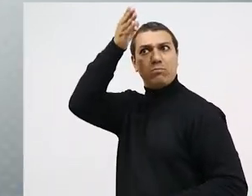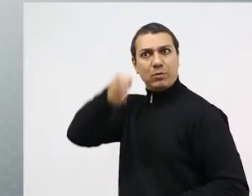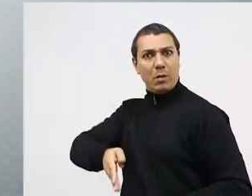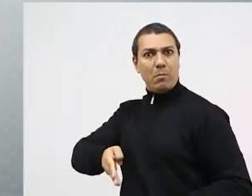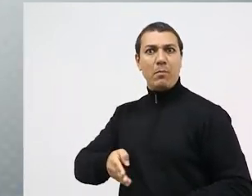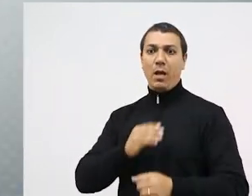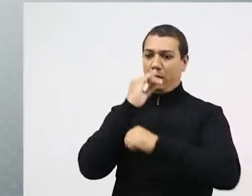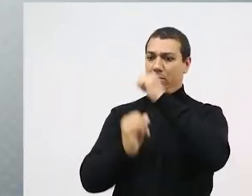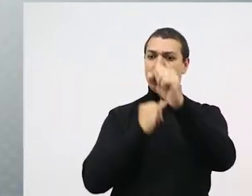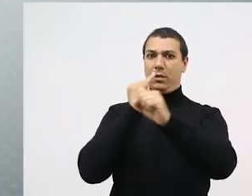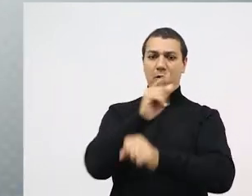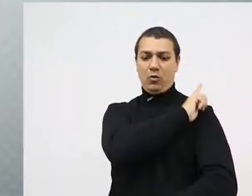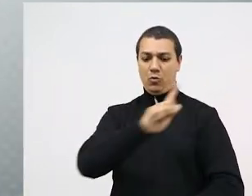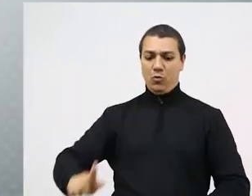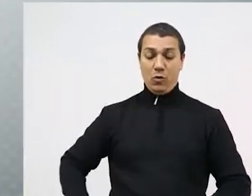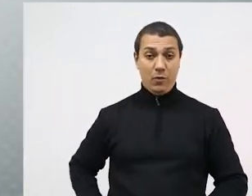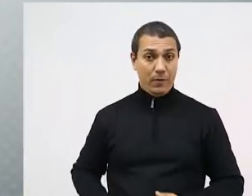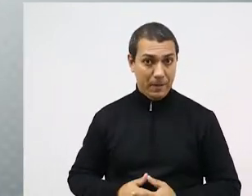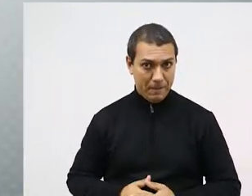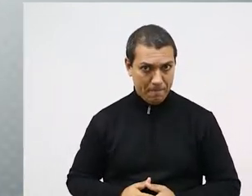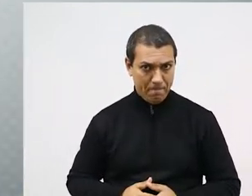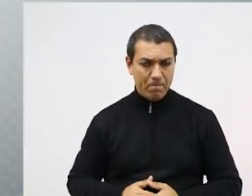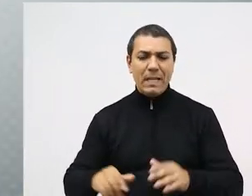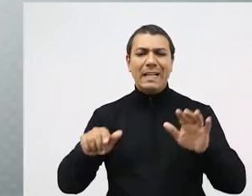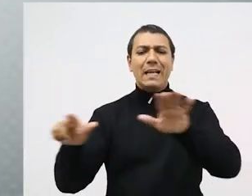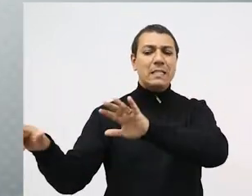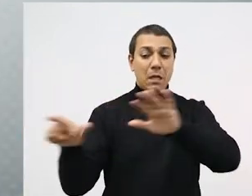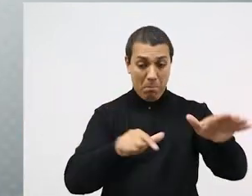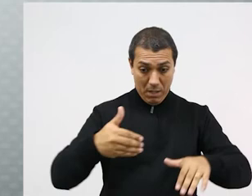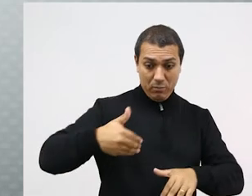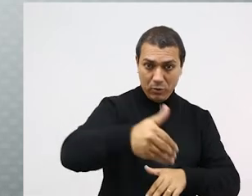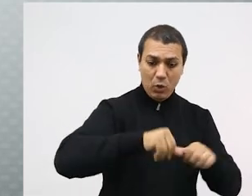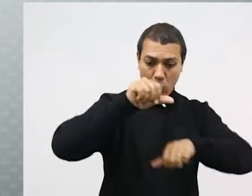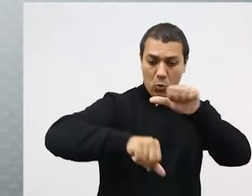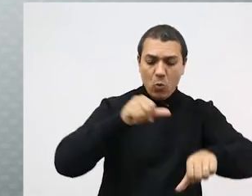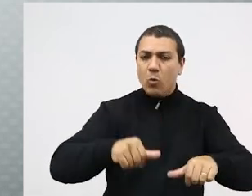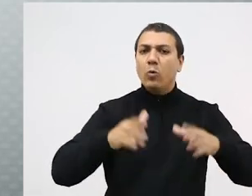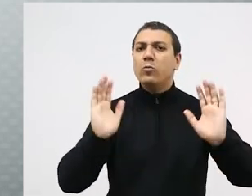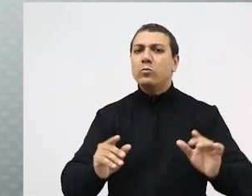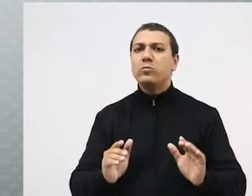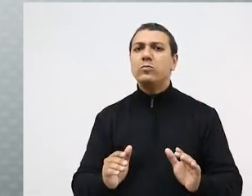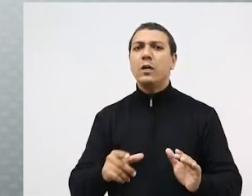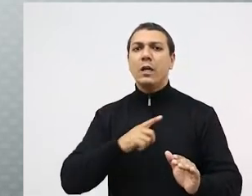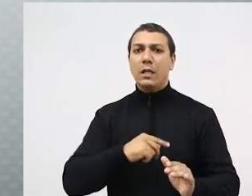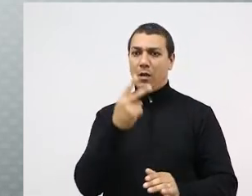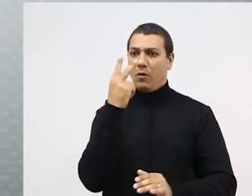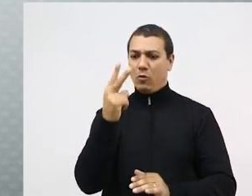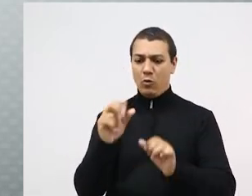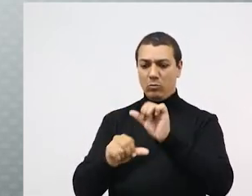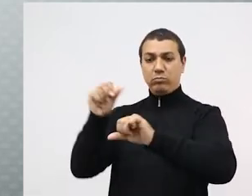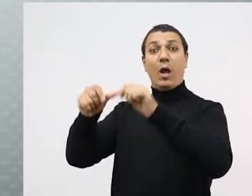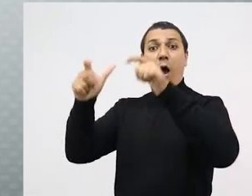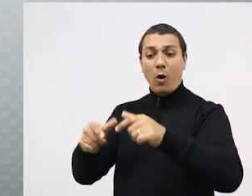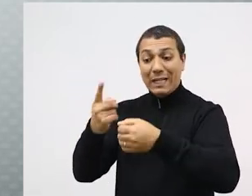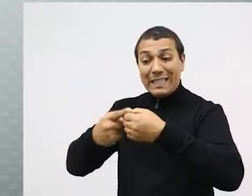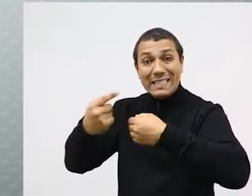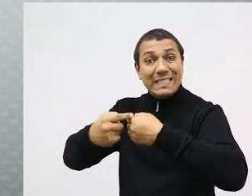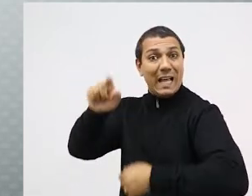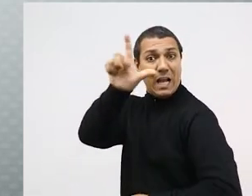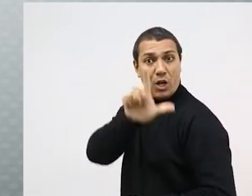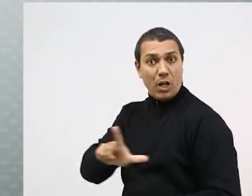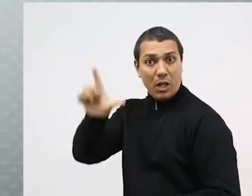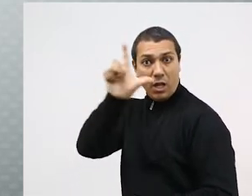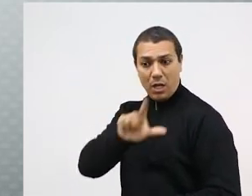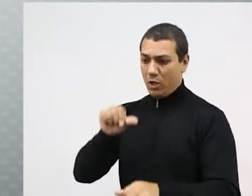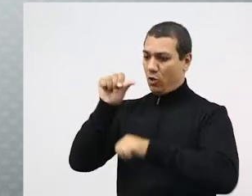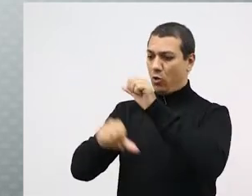semana em que houve troca de bandeiras no estado, por exemplo, a melhora em dois indicadores em lajeado fez com que a região mudasse de